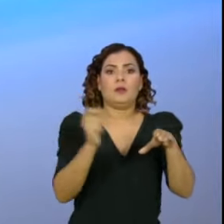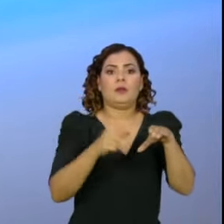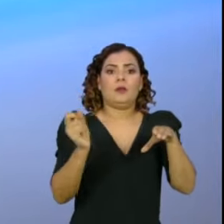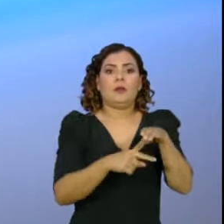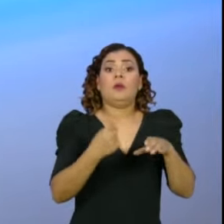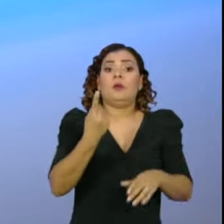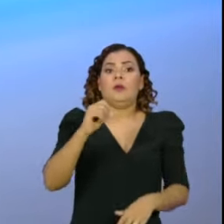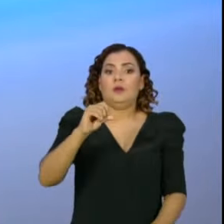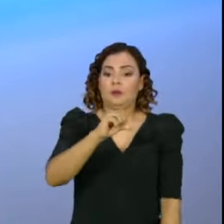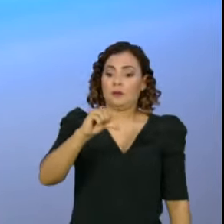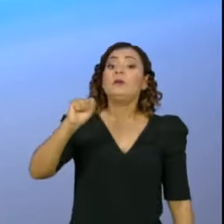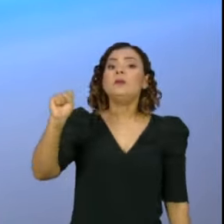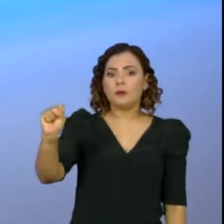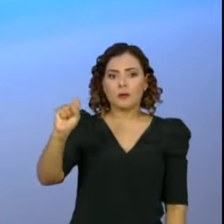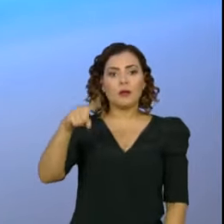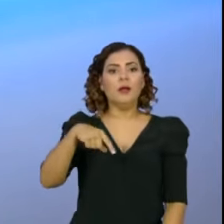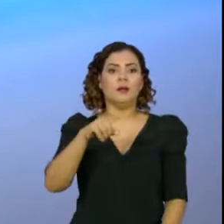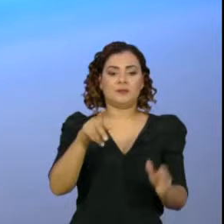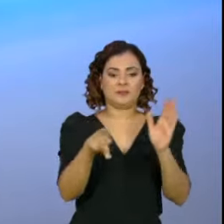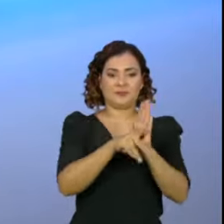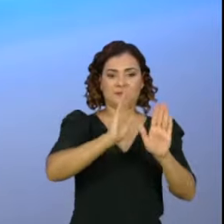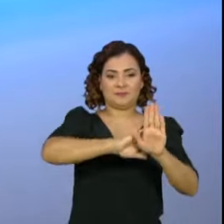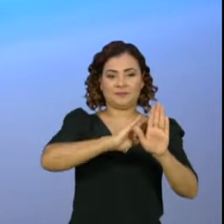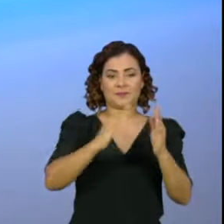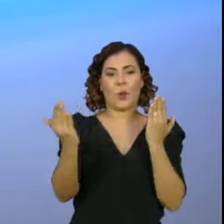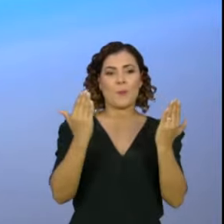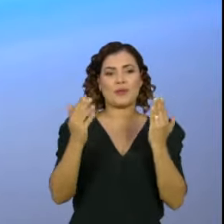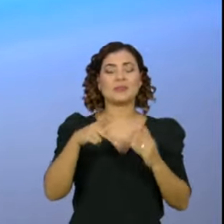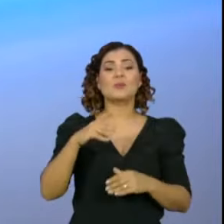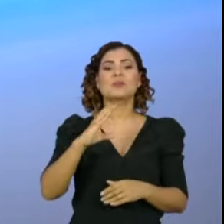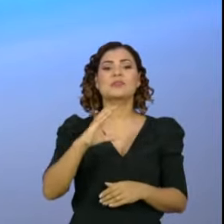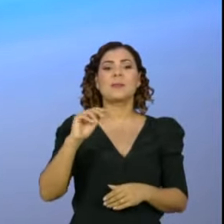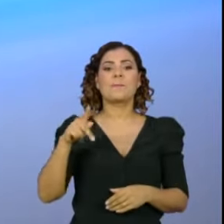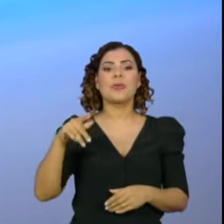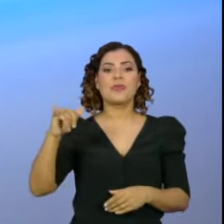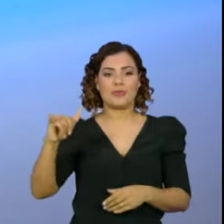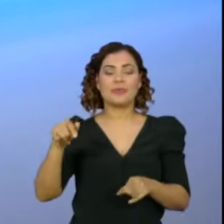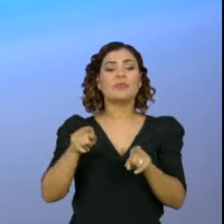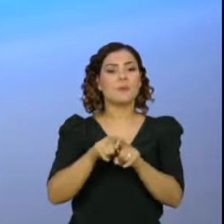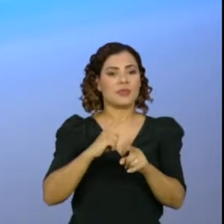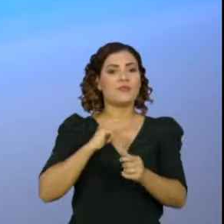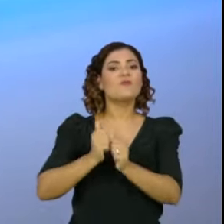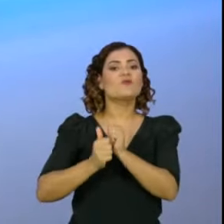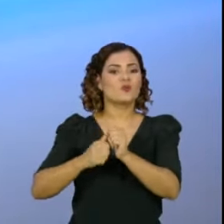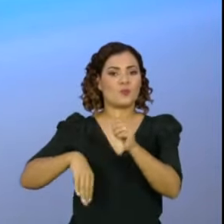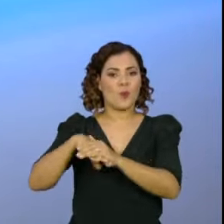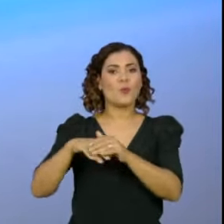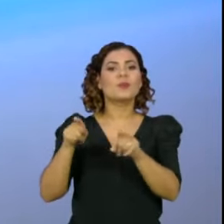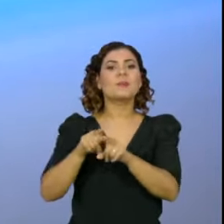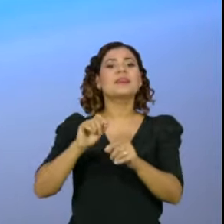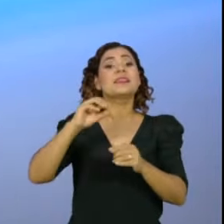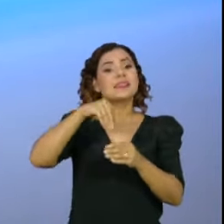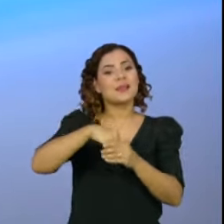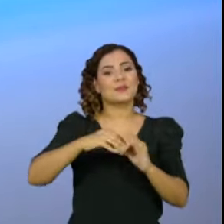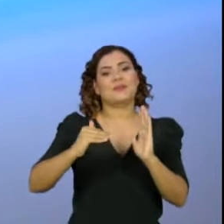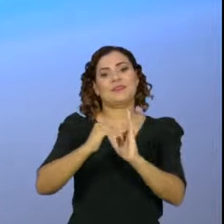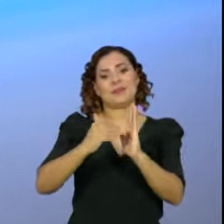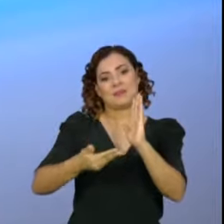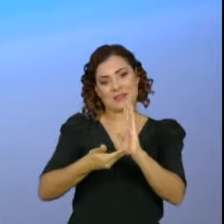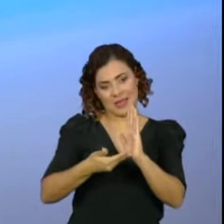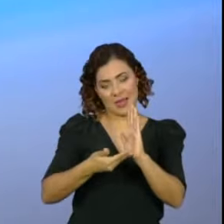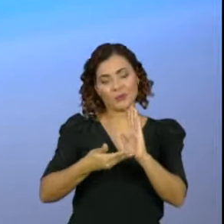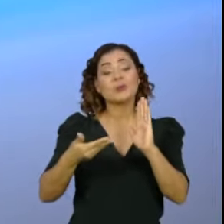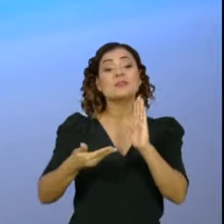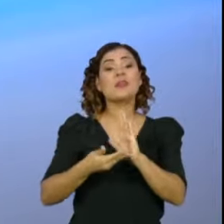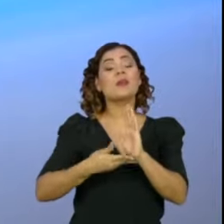final de 98. Era uma CPI. Essa CPI era do futebol, era na Câmara, mas teve uma CPI do futebol no Senado também, que fez até um trabalho